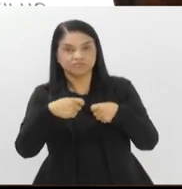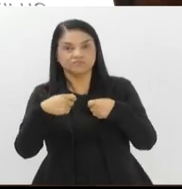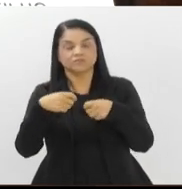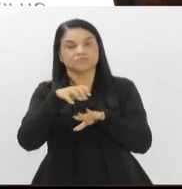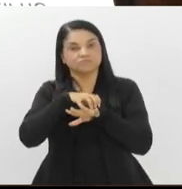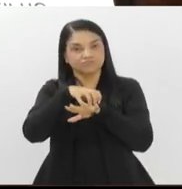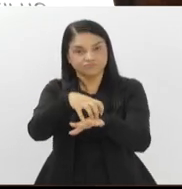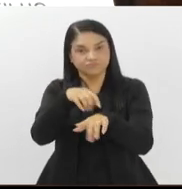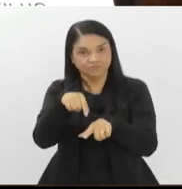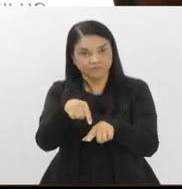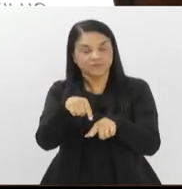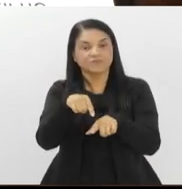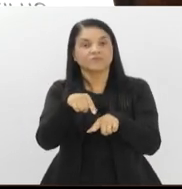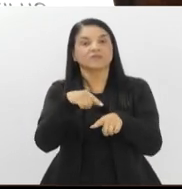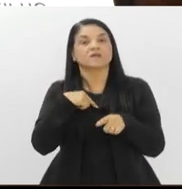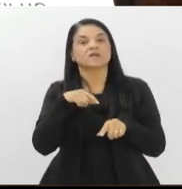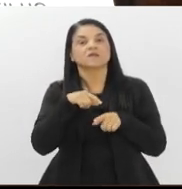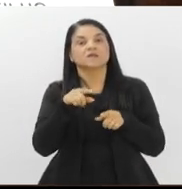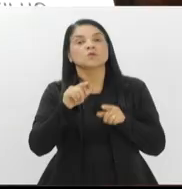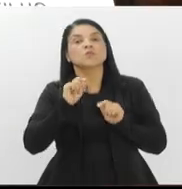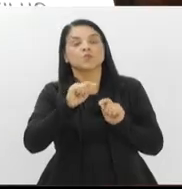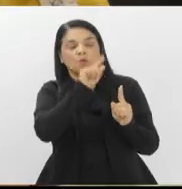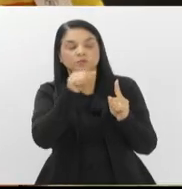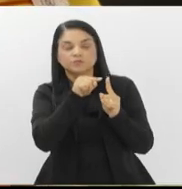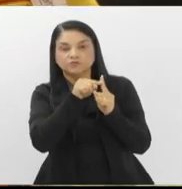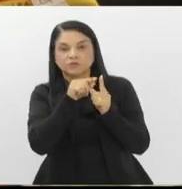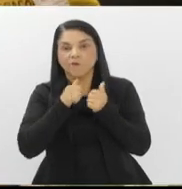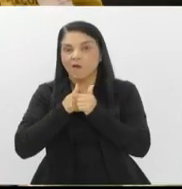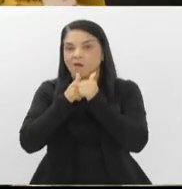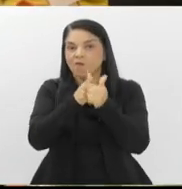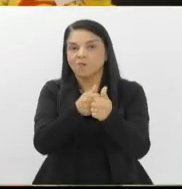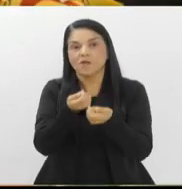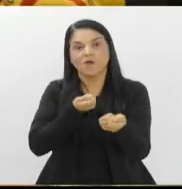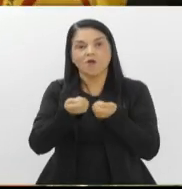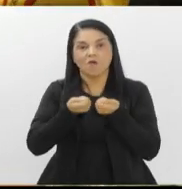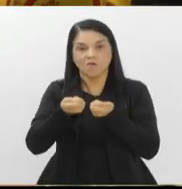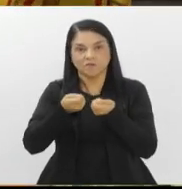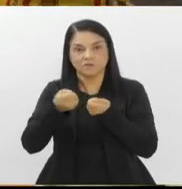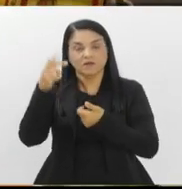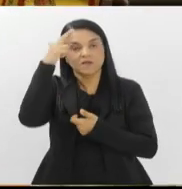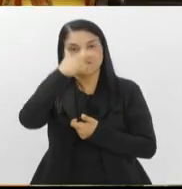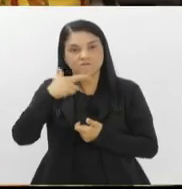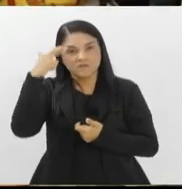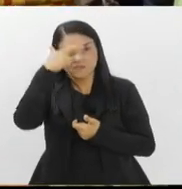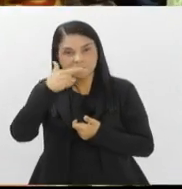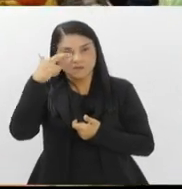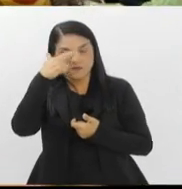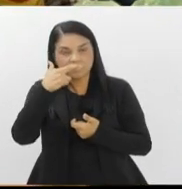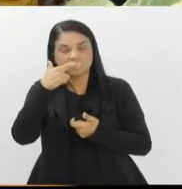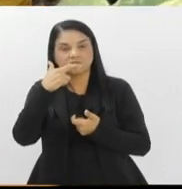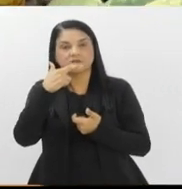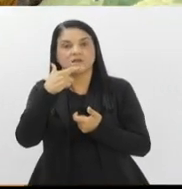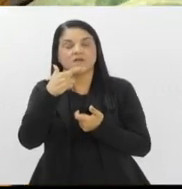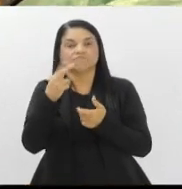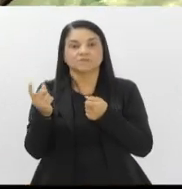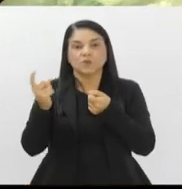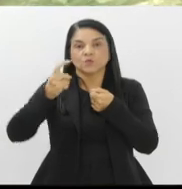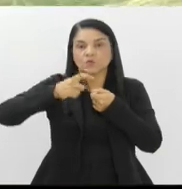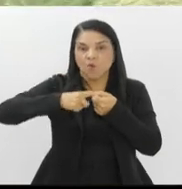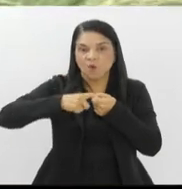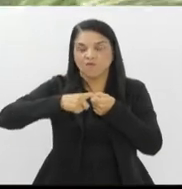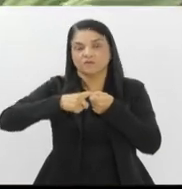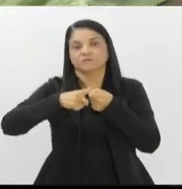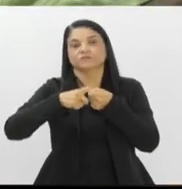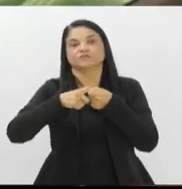transporte, que tem por finalidade acompanhar, controlar e fiscalizar as concessões e permissões de